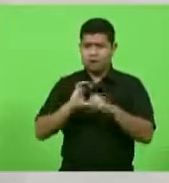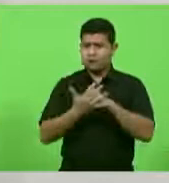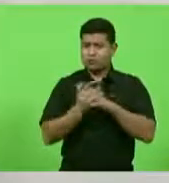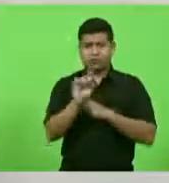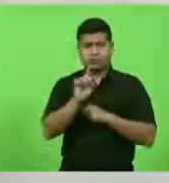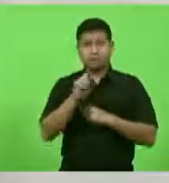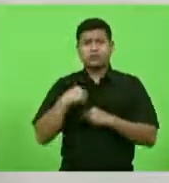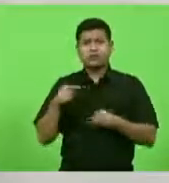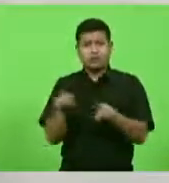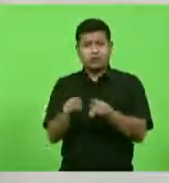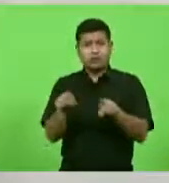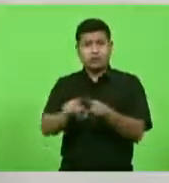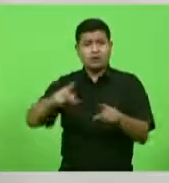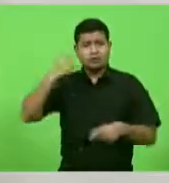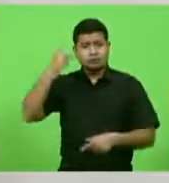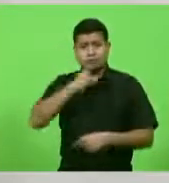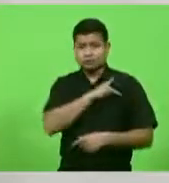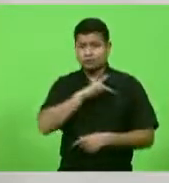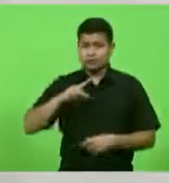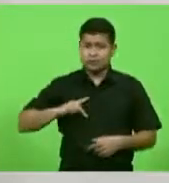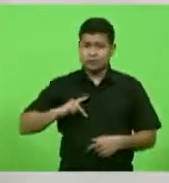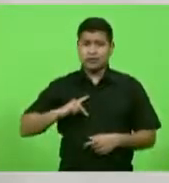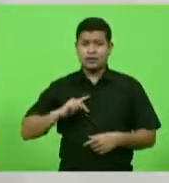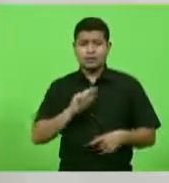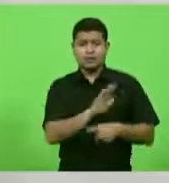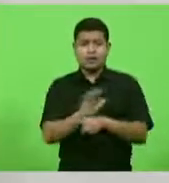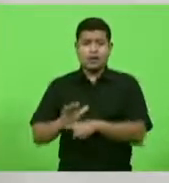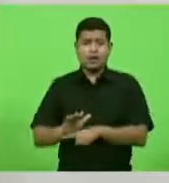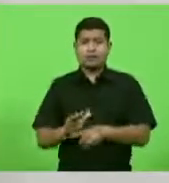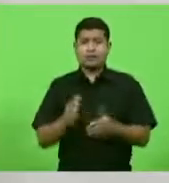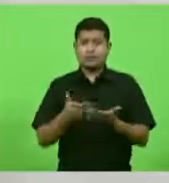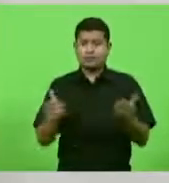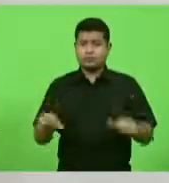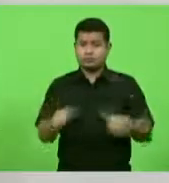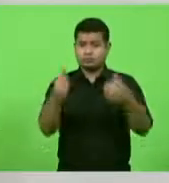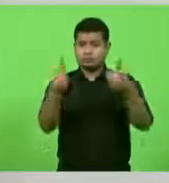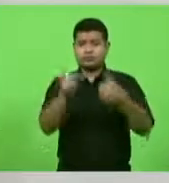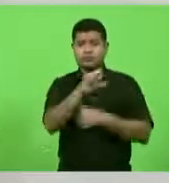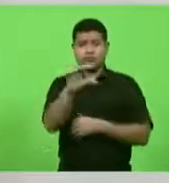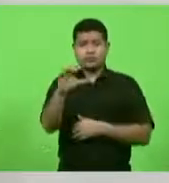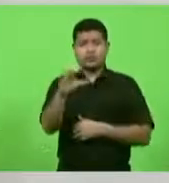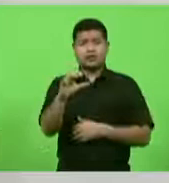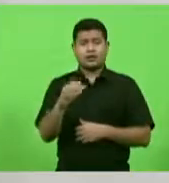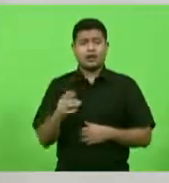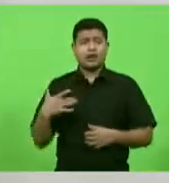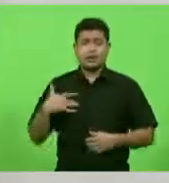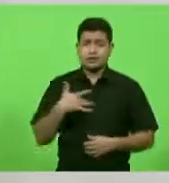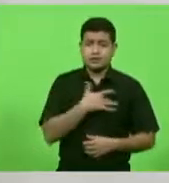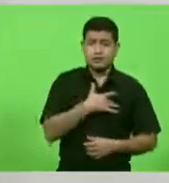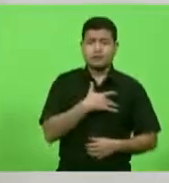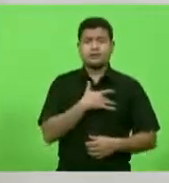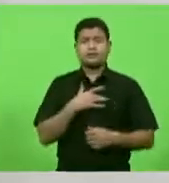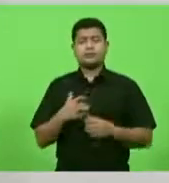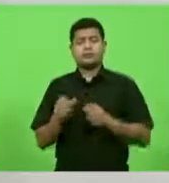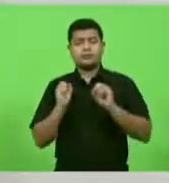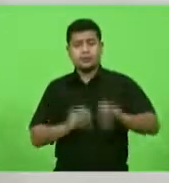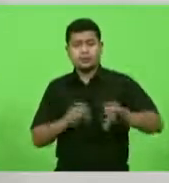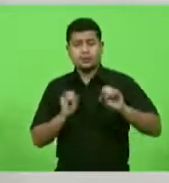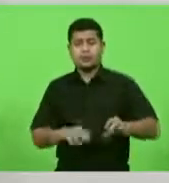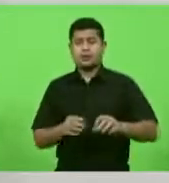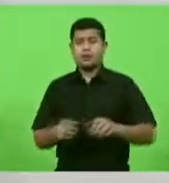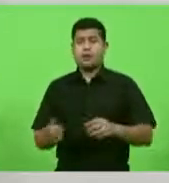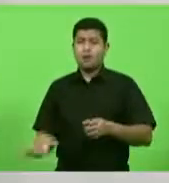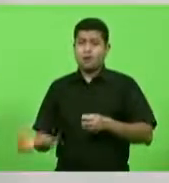também em políticas públicas para o bem-estar do catarinense, na saúde, na educação, na recuperação da infraestrutura. Ou,